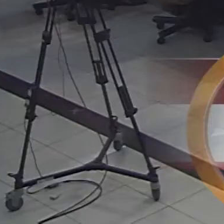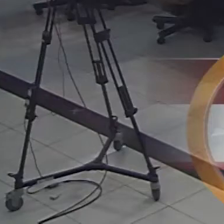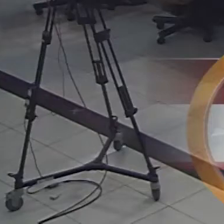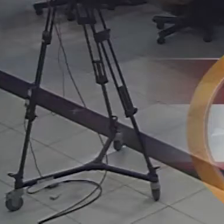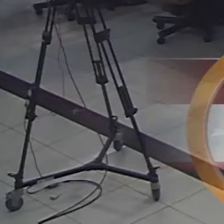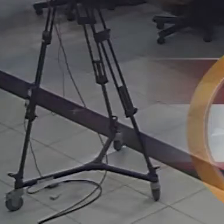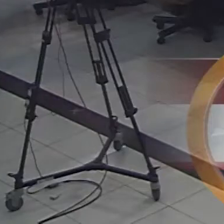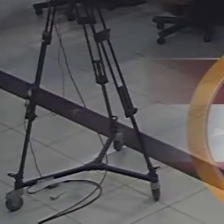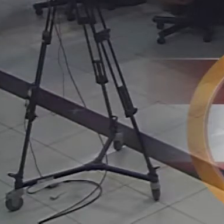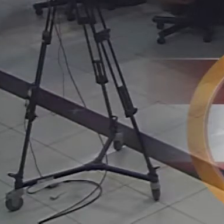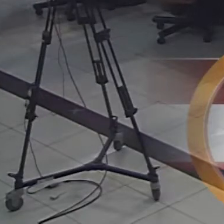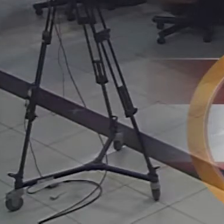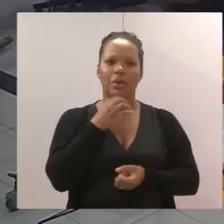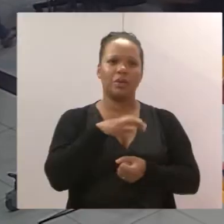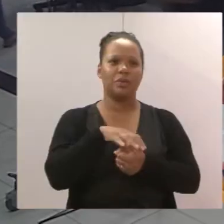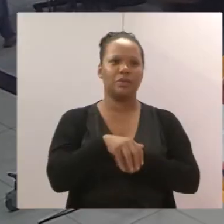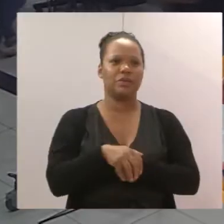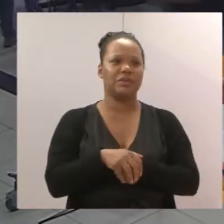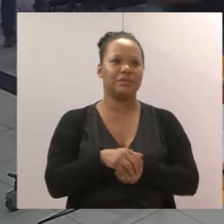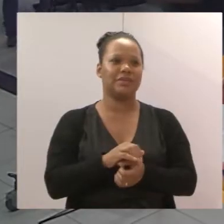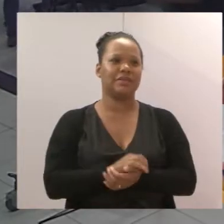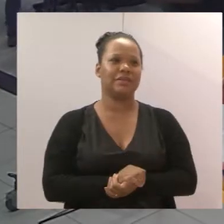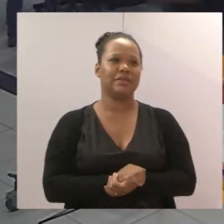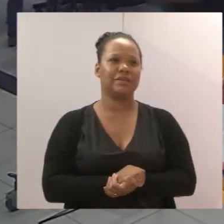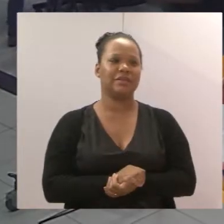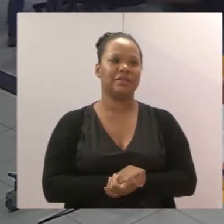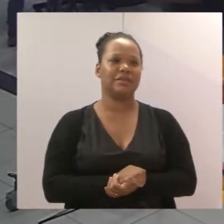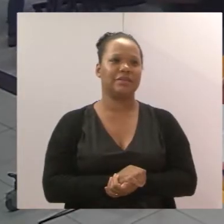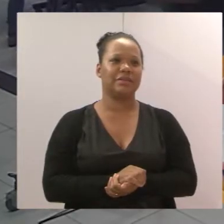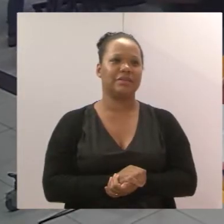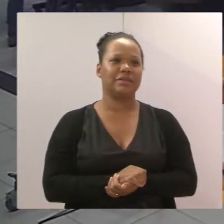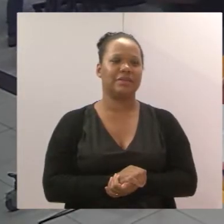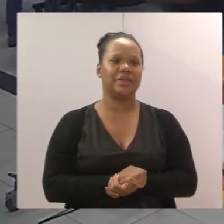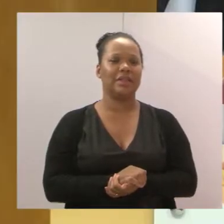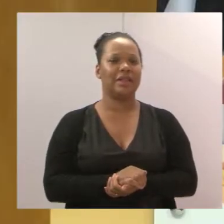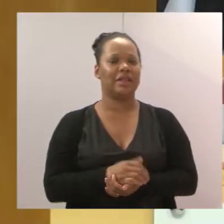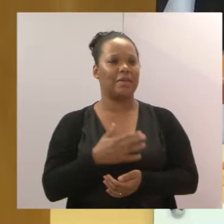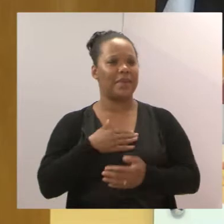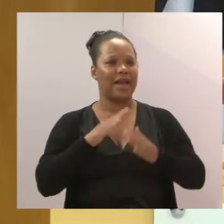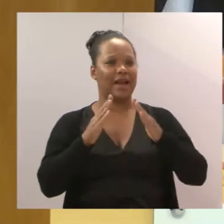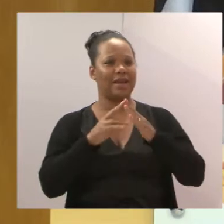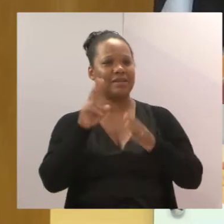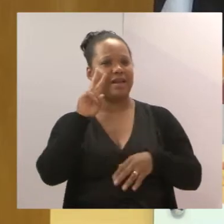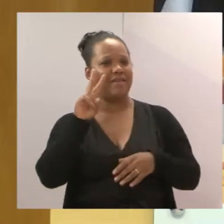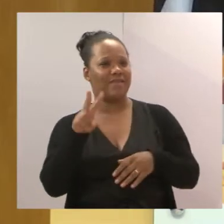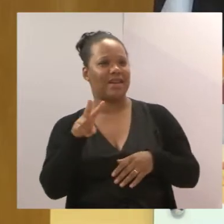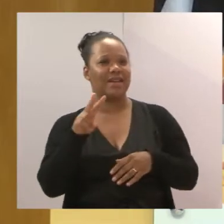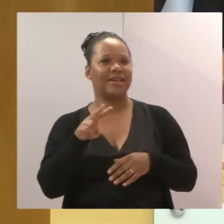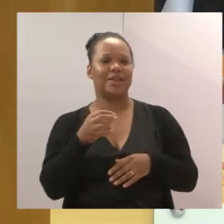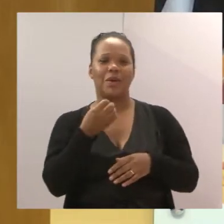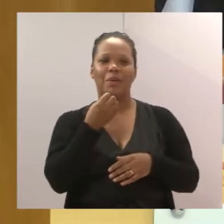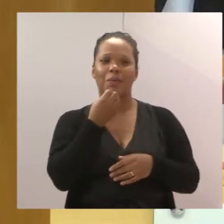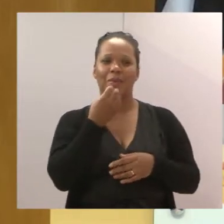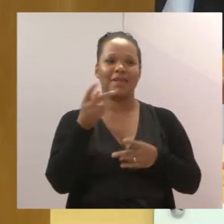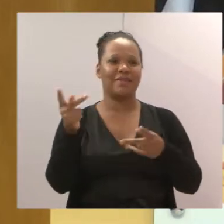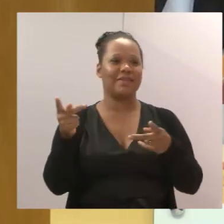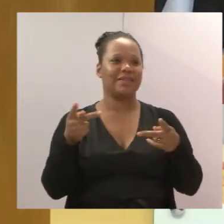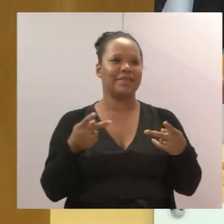Boa noite a todos, está aqui na galeria, está assistindo em casa também nesse momento, seja bem-vindo, casa é sua.